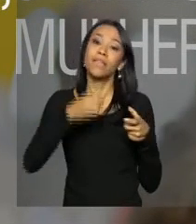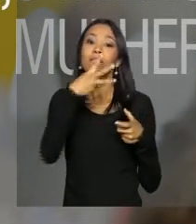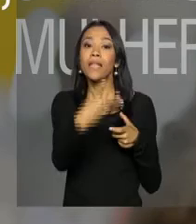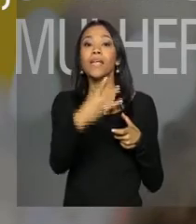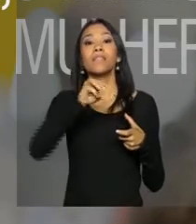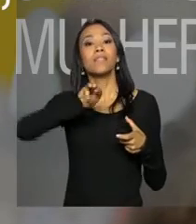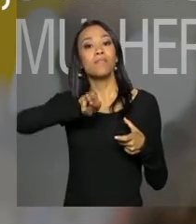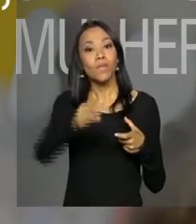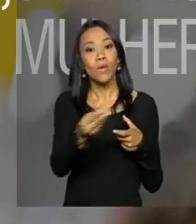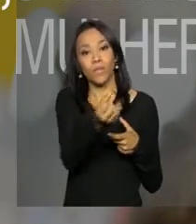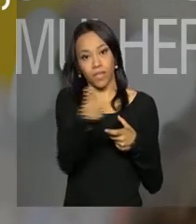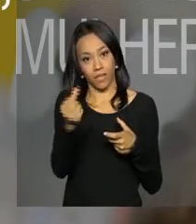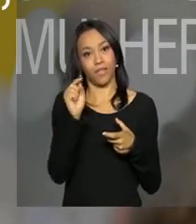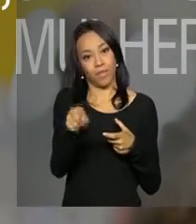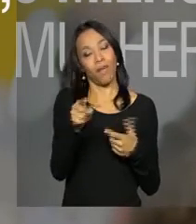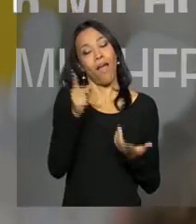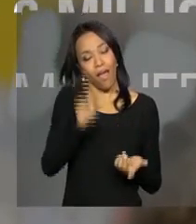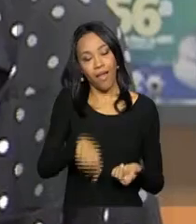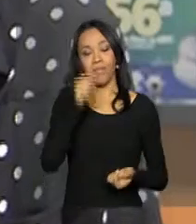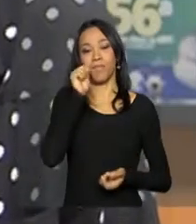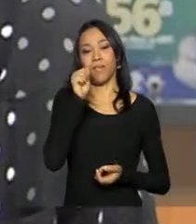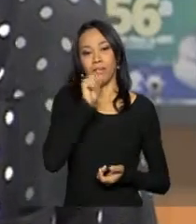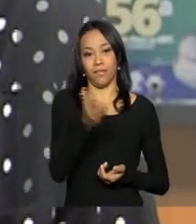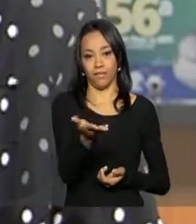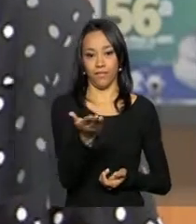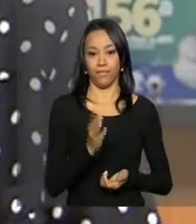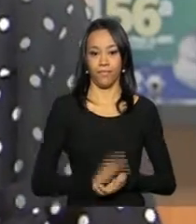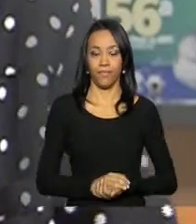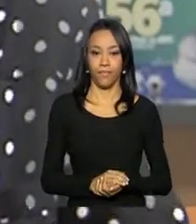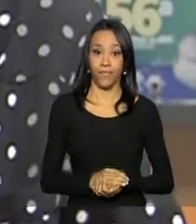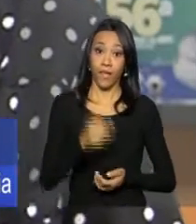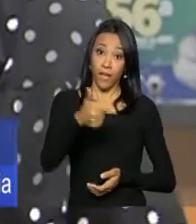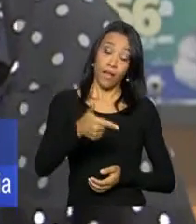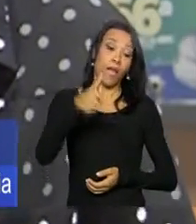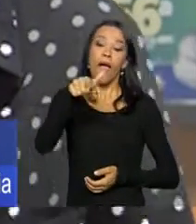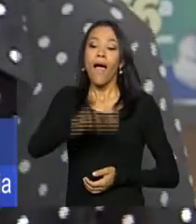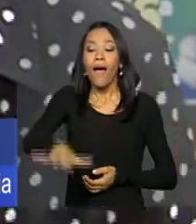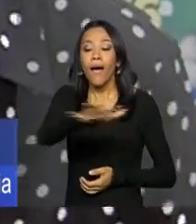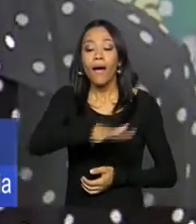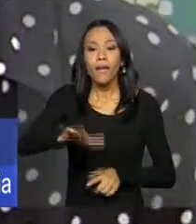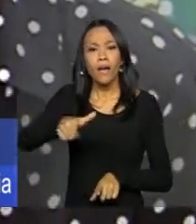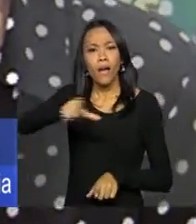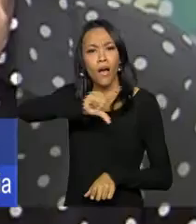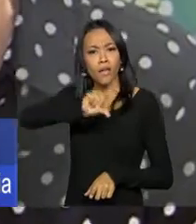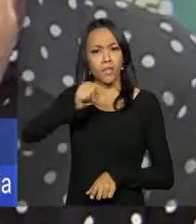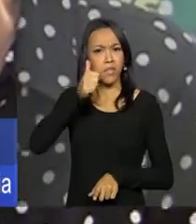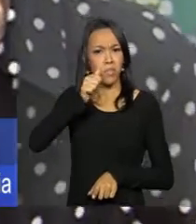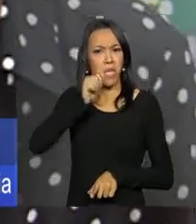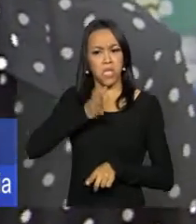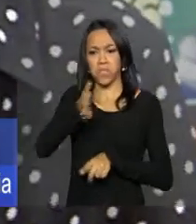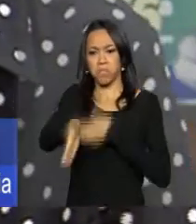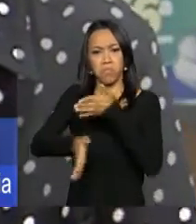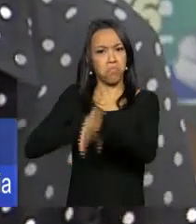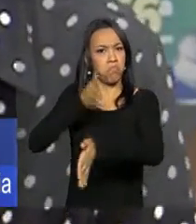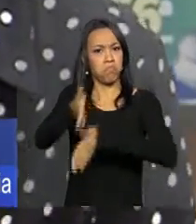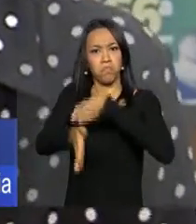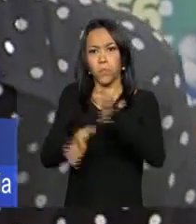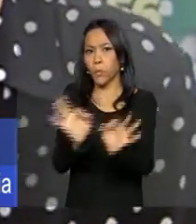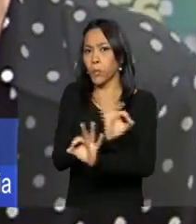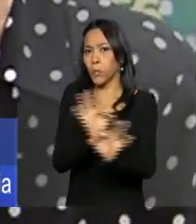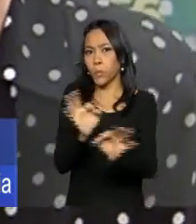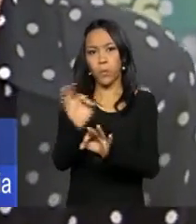milhões e 600 mil, são mulheres. As áreas que antes as mulheres não frequentavam, vamos dizer, não